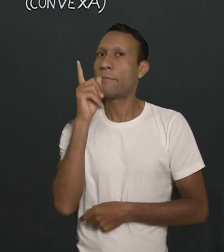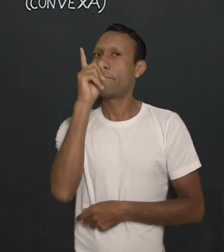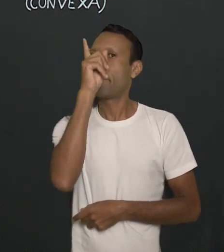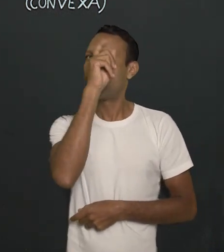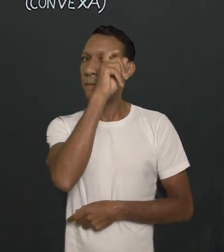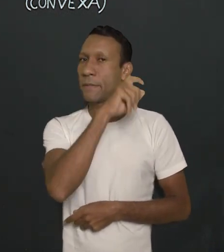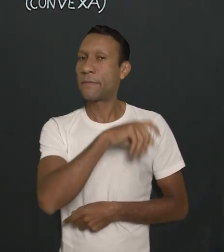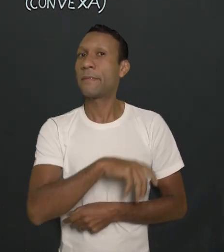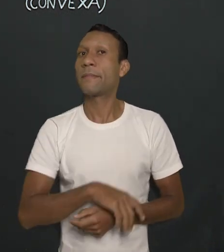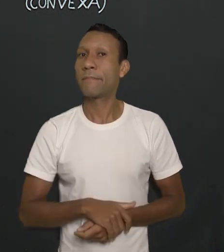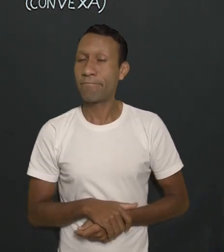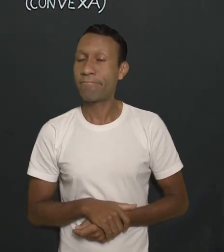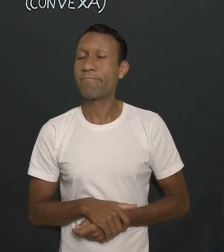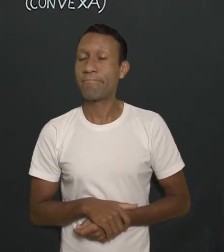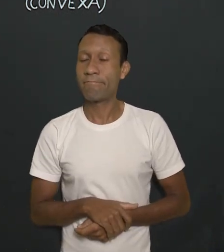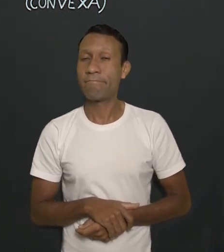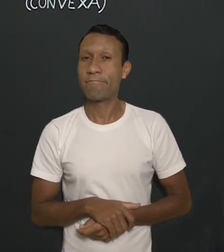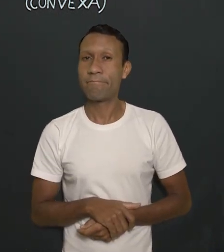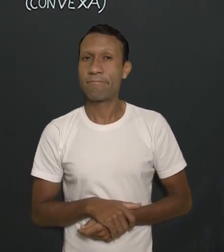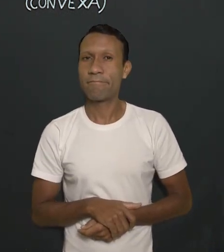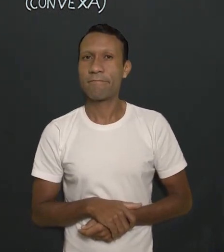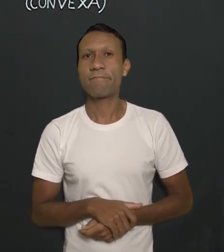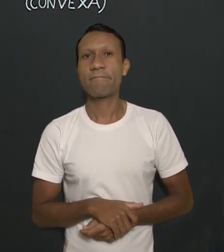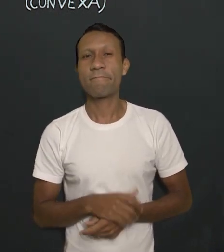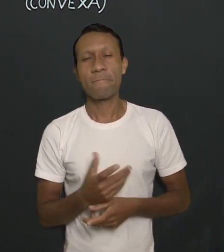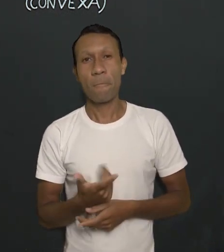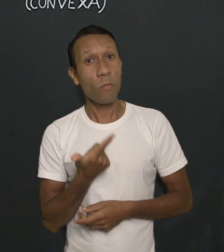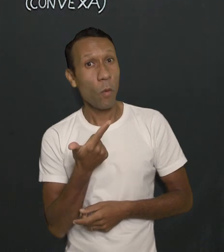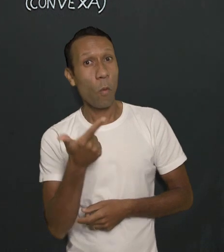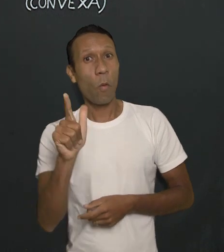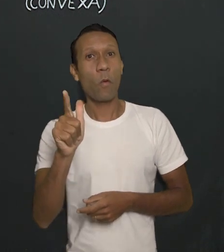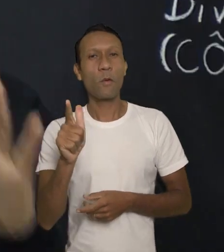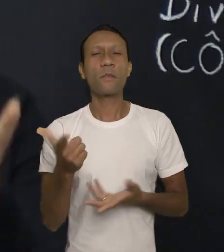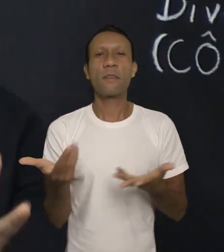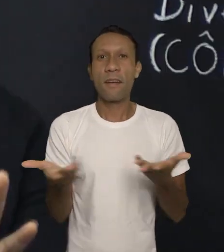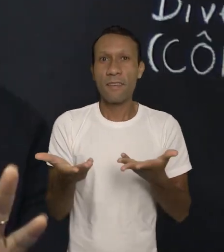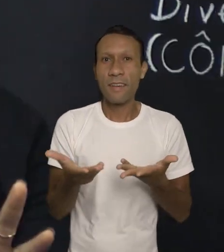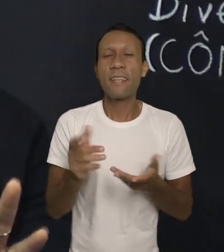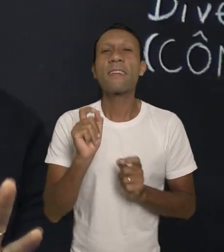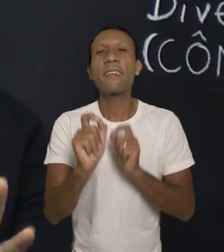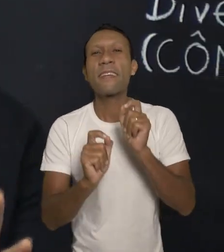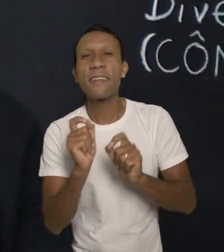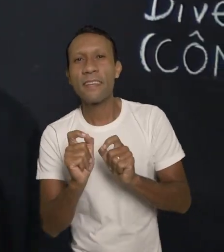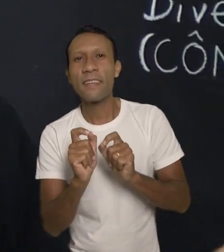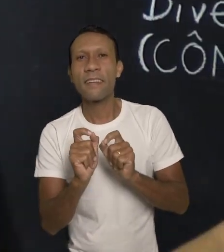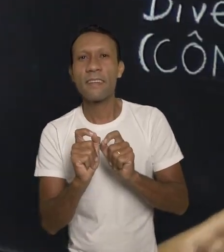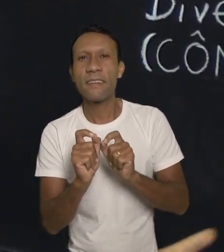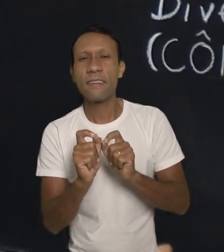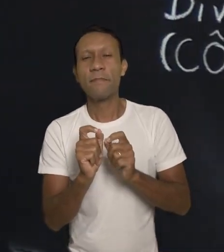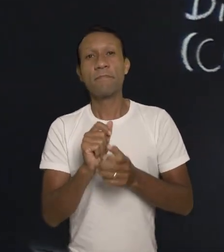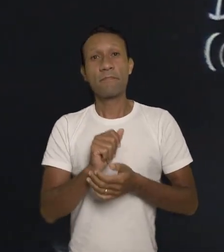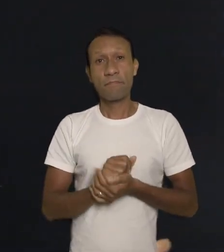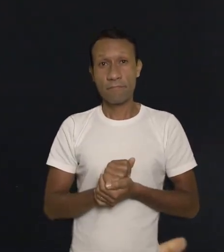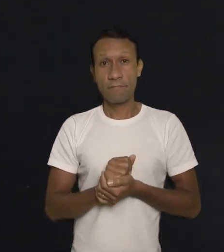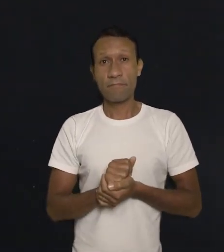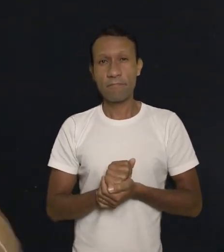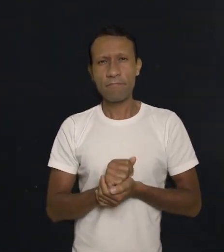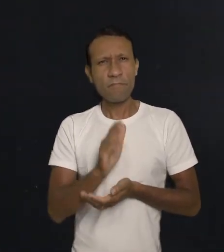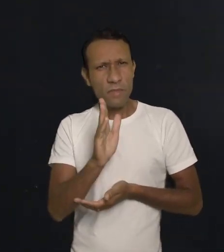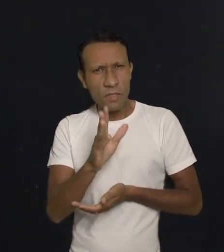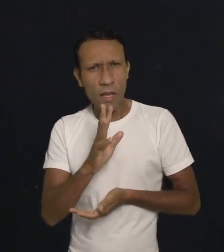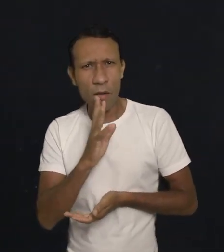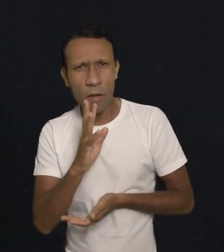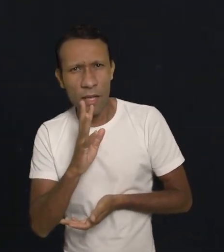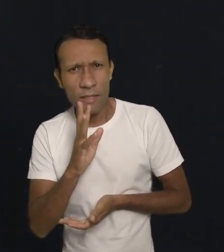muito diferentes, dificilmente isso vai acontecer. Vamos pra mais uma? Um outro problema que a gente vai falar é o astigmatismo.